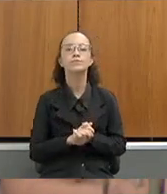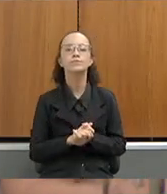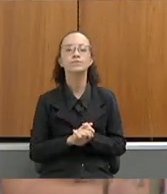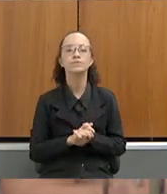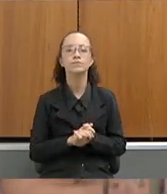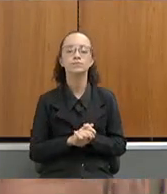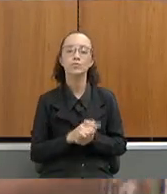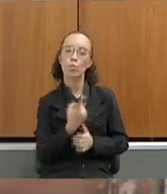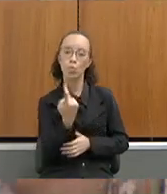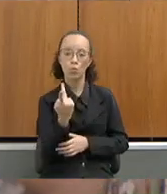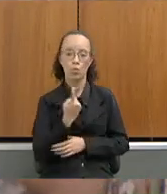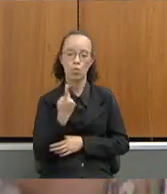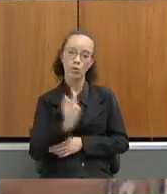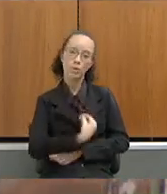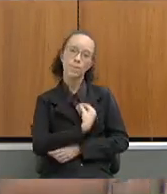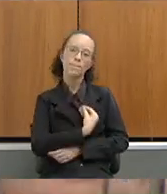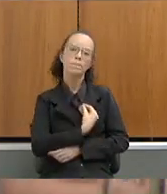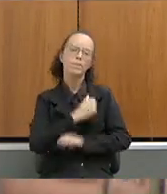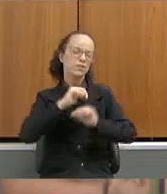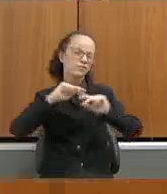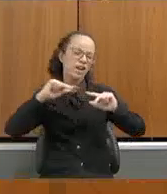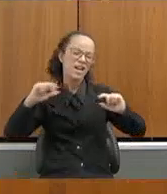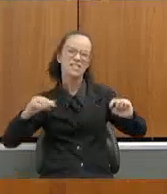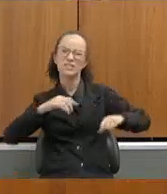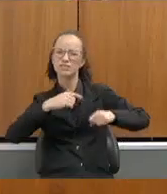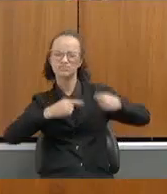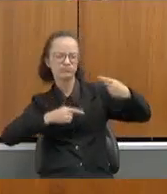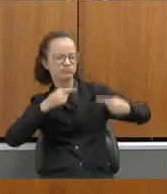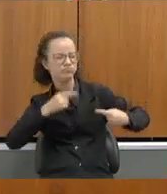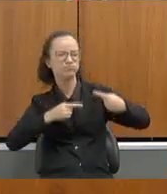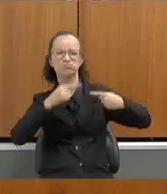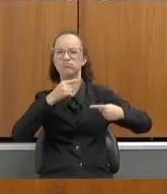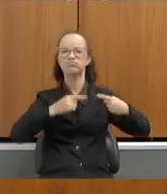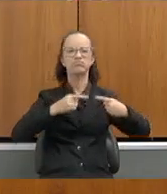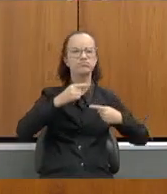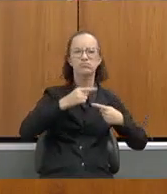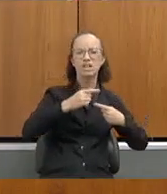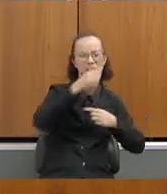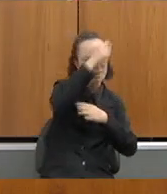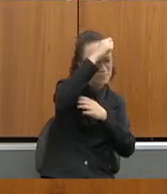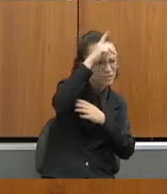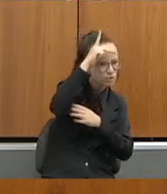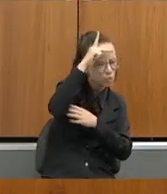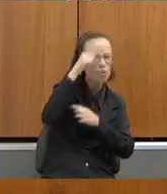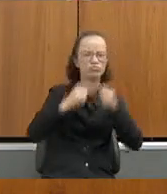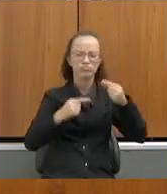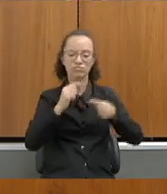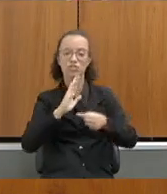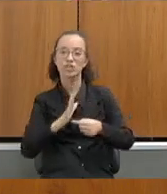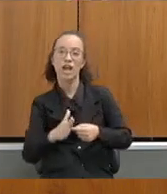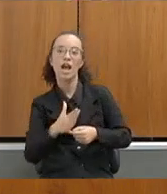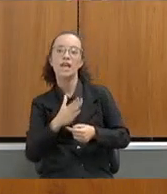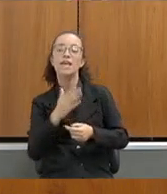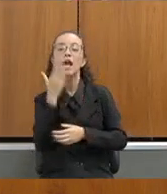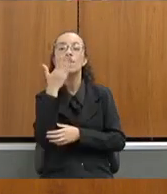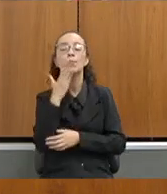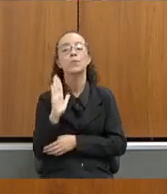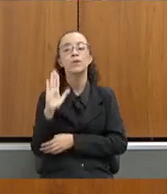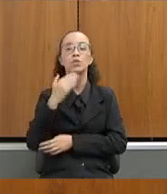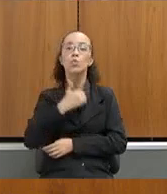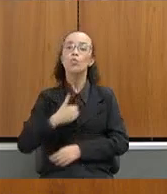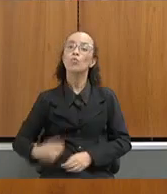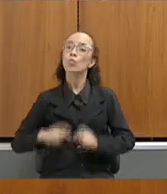Nós dois participamos, inclusive, de várias discussões, em câmaras municipais e a promessa do governo permanente é que ninguém